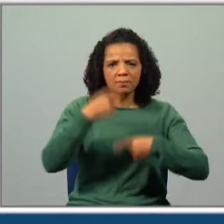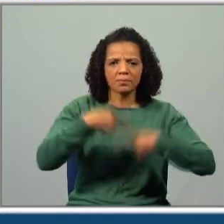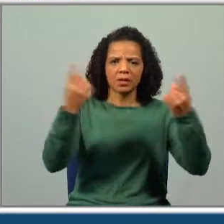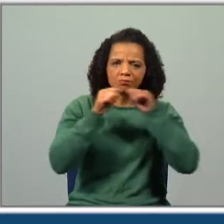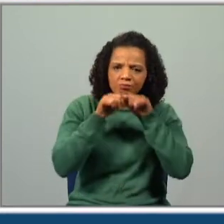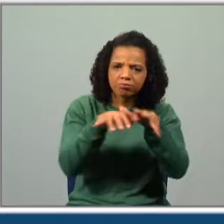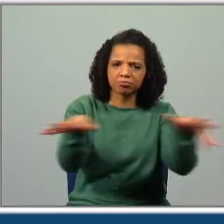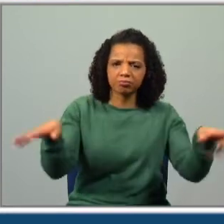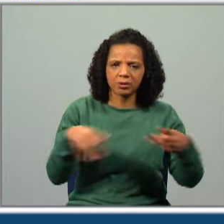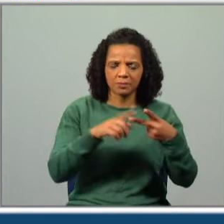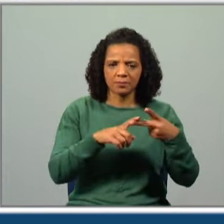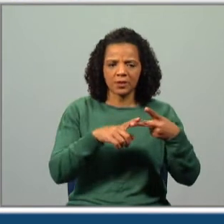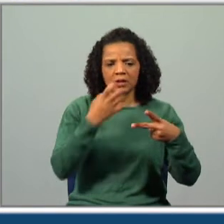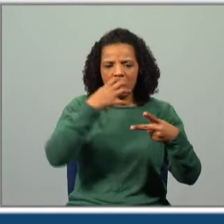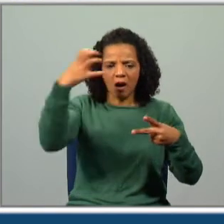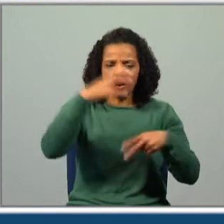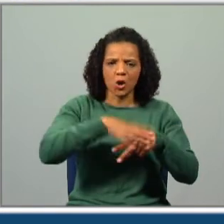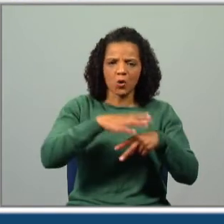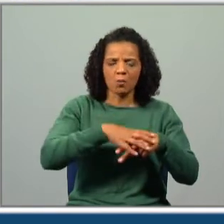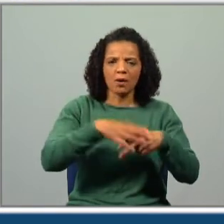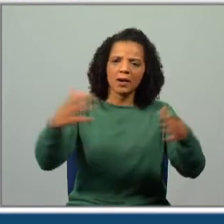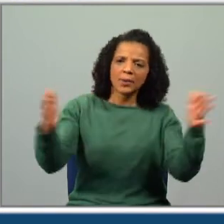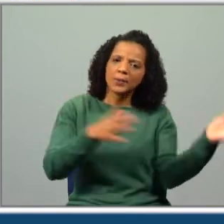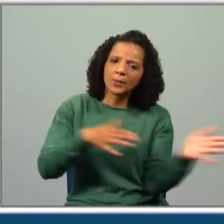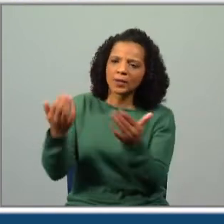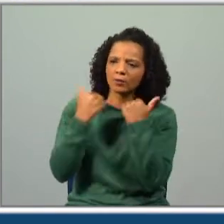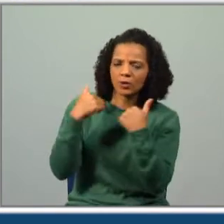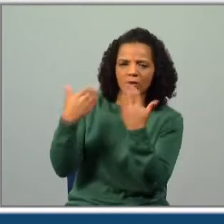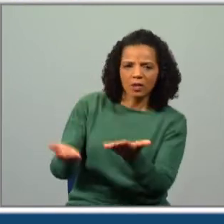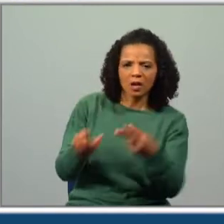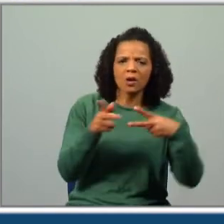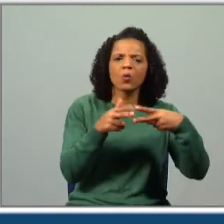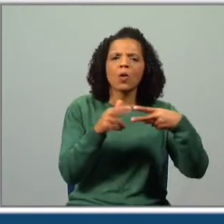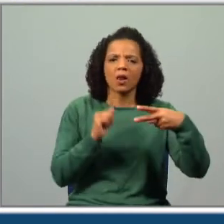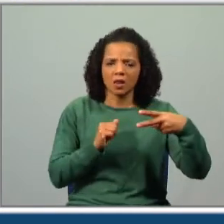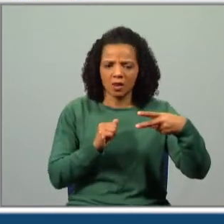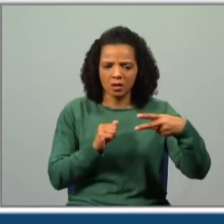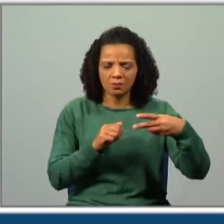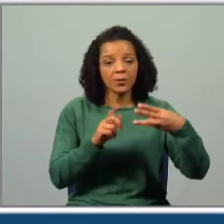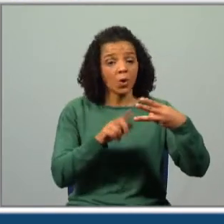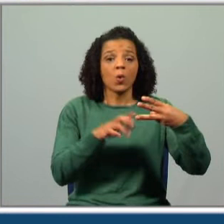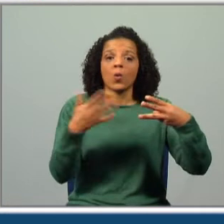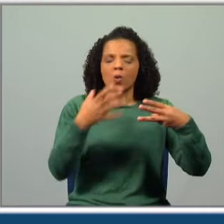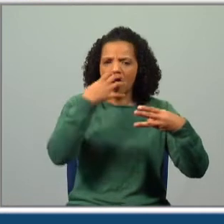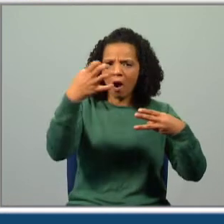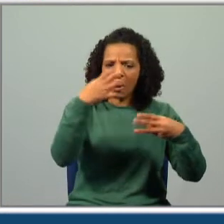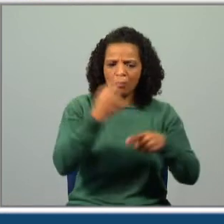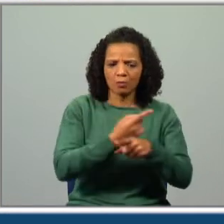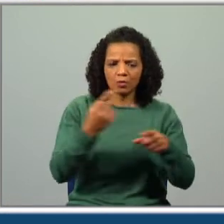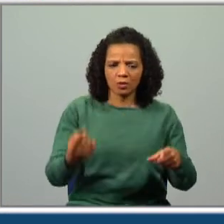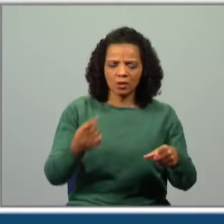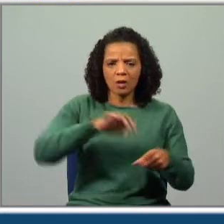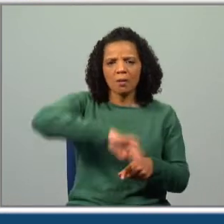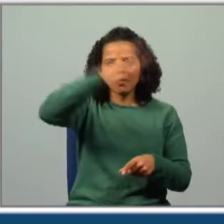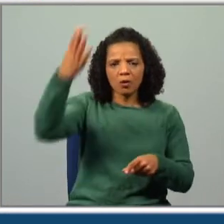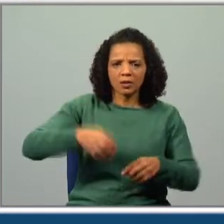Gritava para dar a conhecer ao vento? E tal, qual é que seria? Gritava para dar a conhecer à